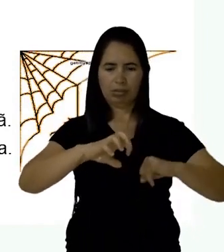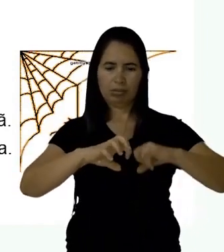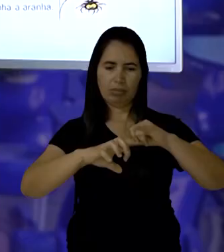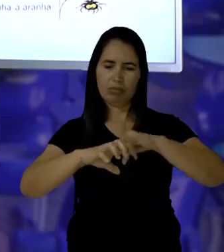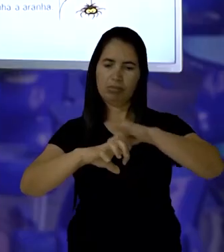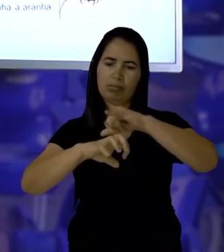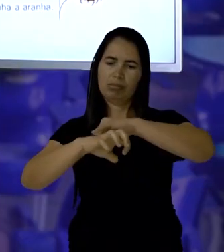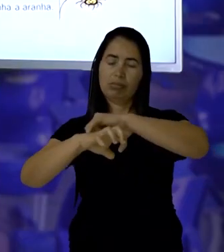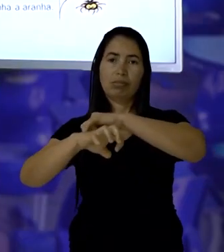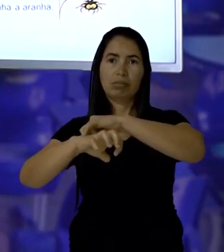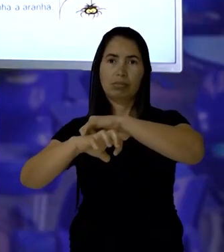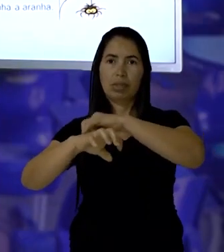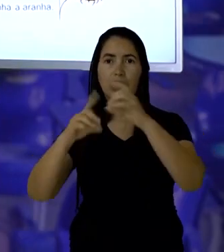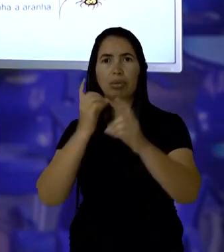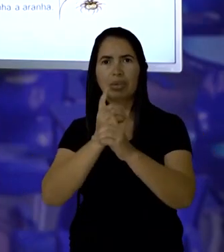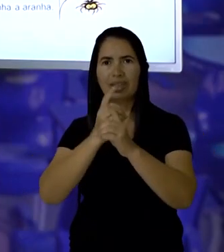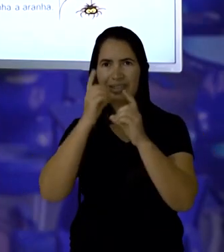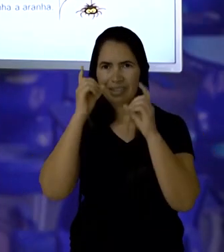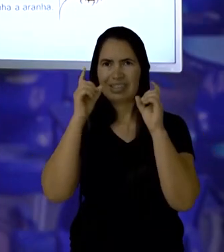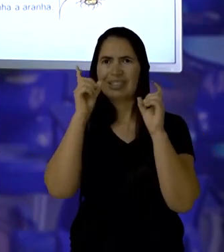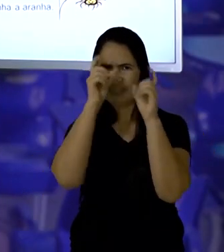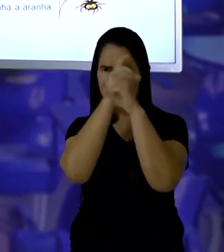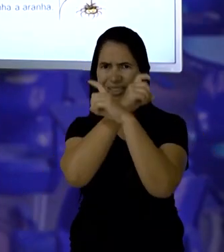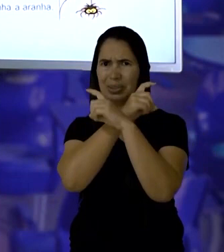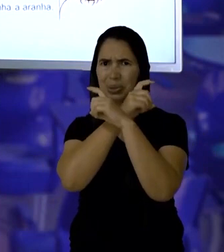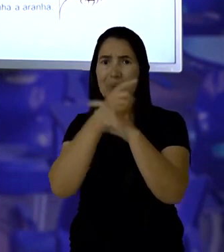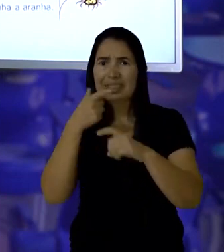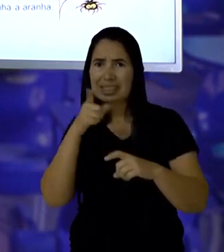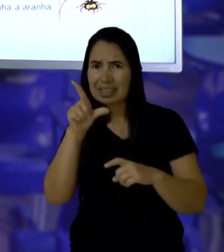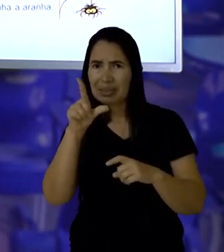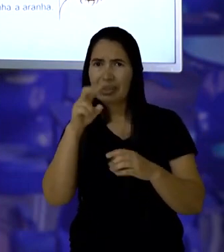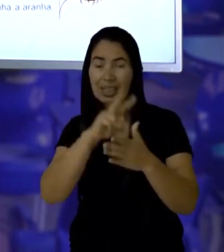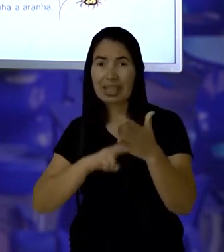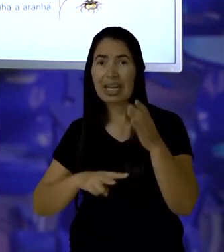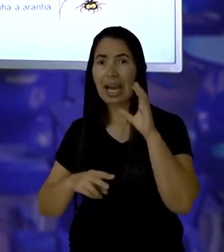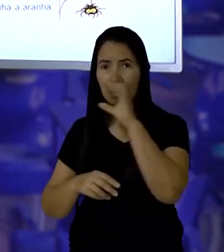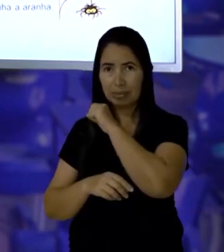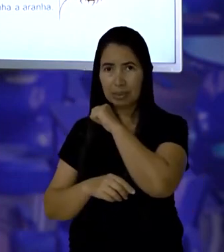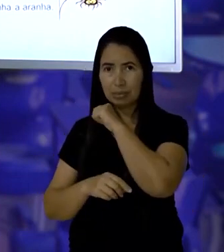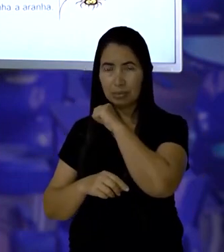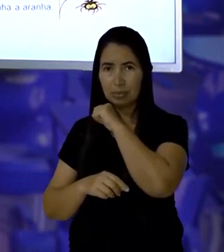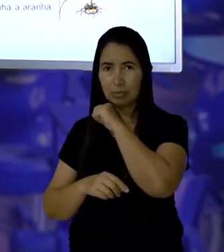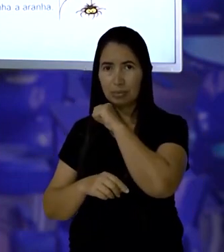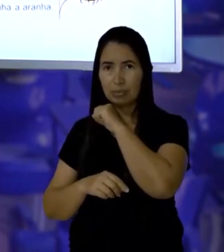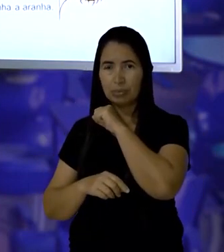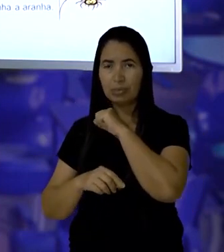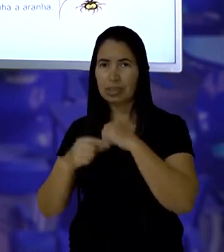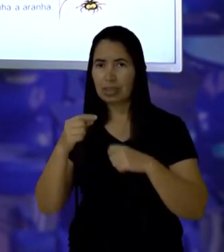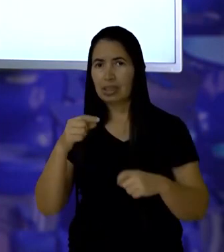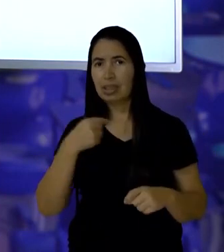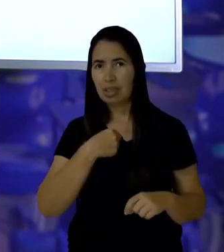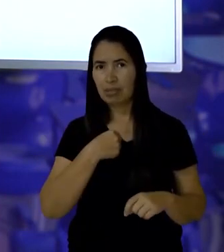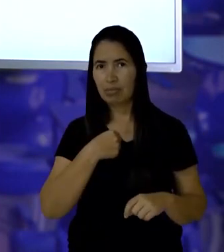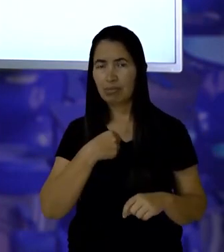E aí, acharam difícil? Conseguiram ler mais rápido que eu?